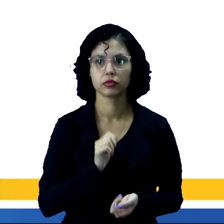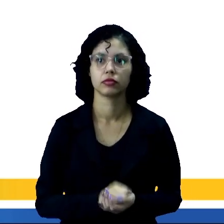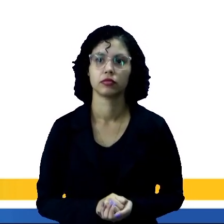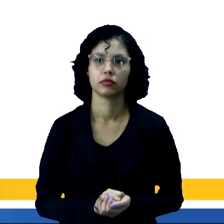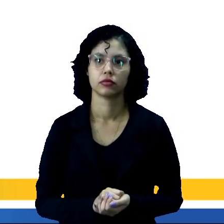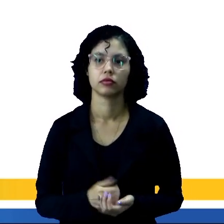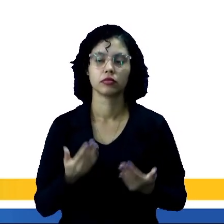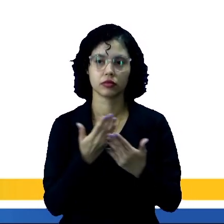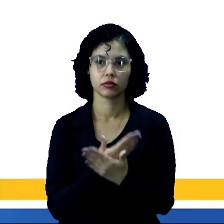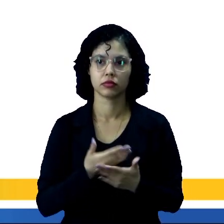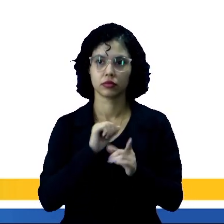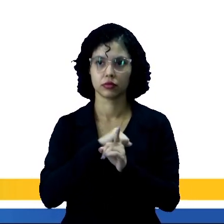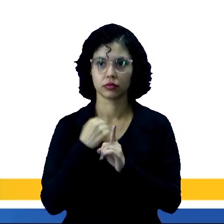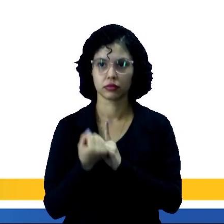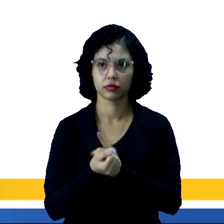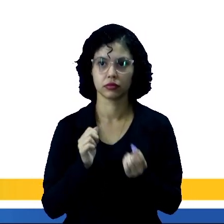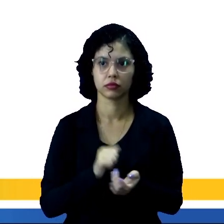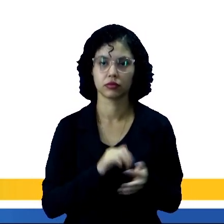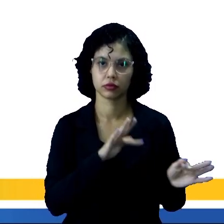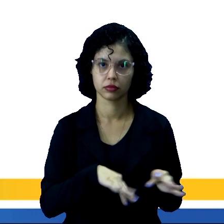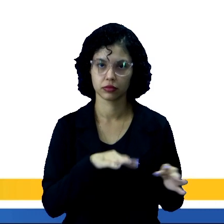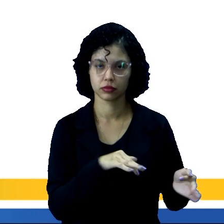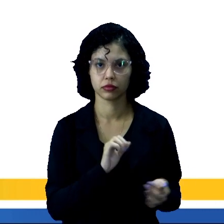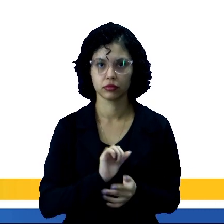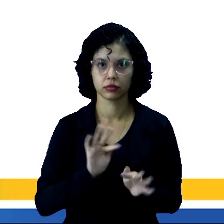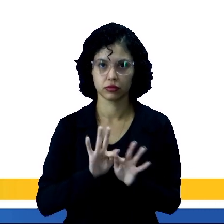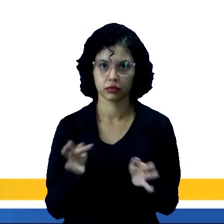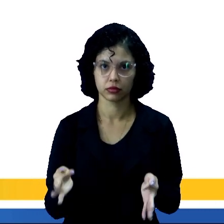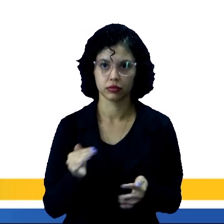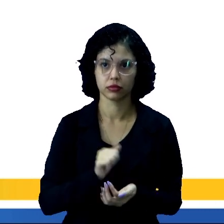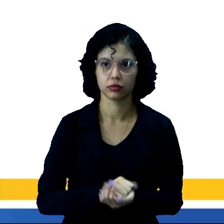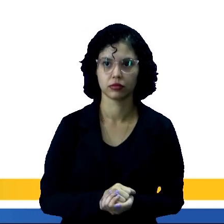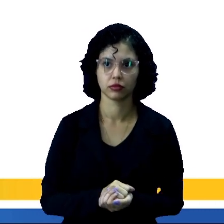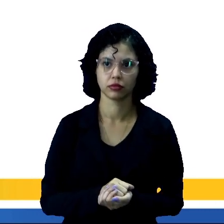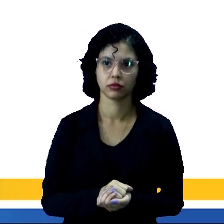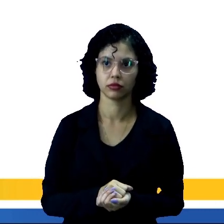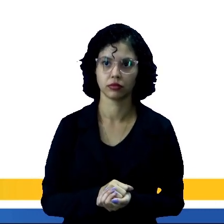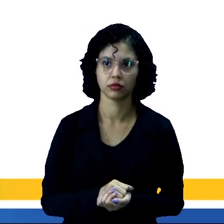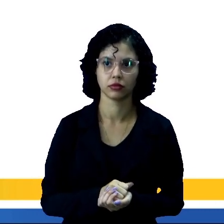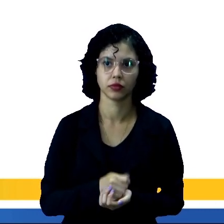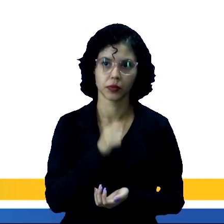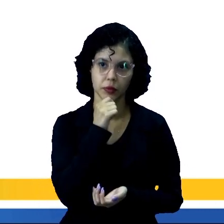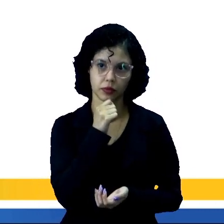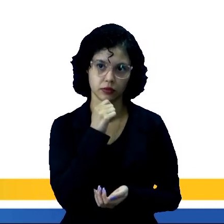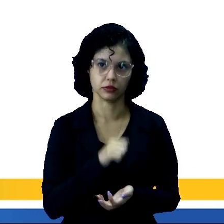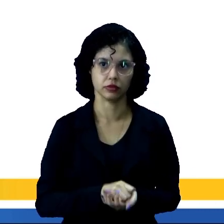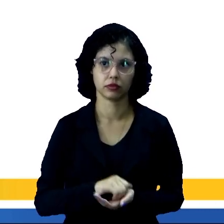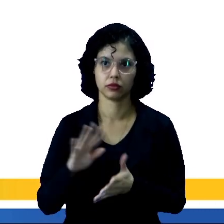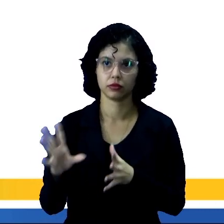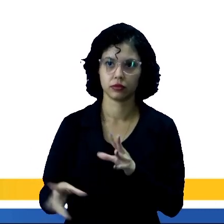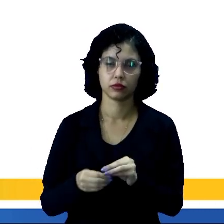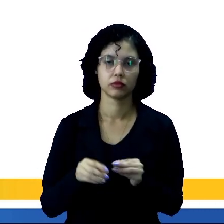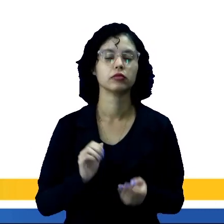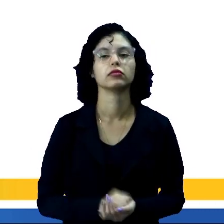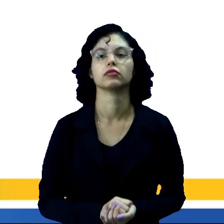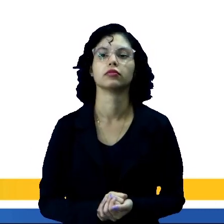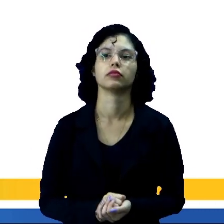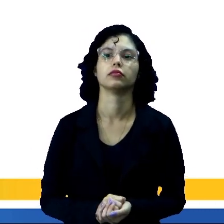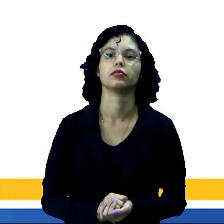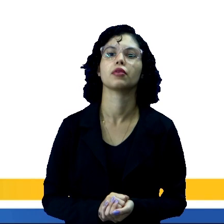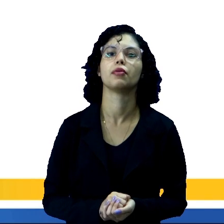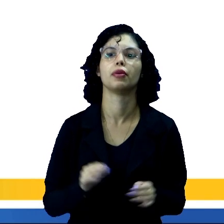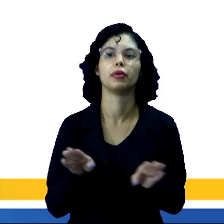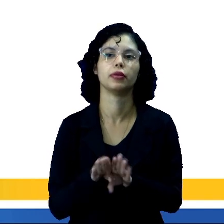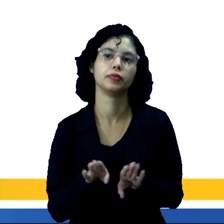predominam mais as sociedades agrícolas simples e a laranja as sociedades mais complexas. Aqui nós temos